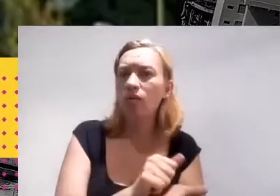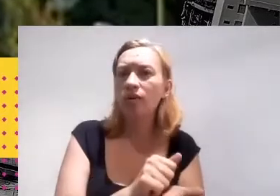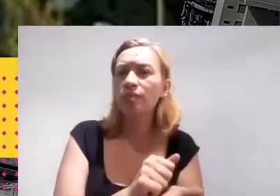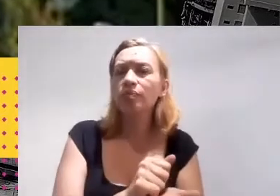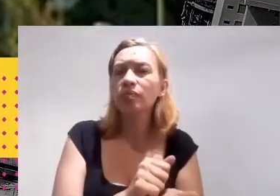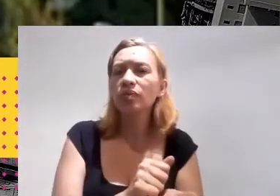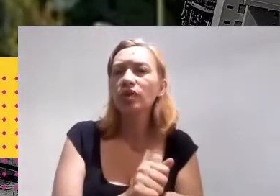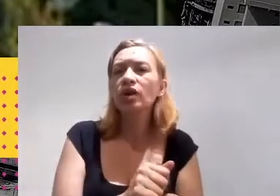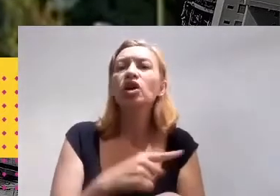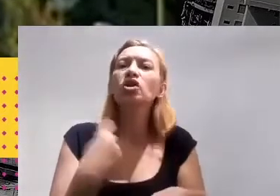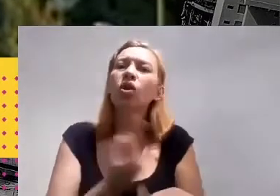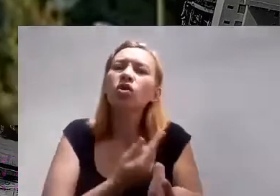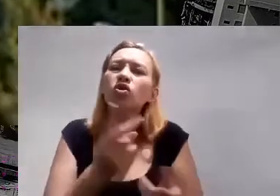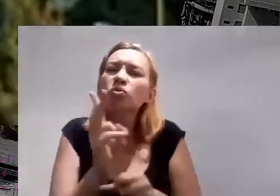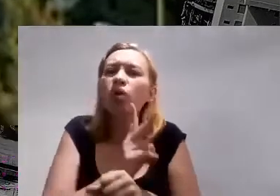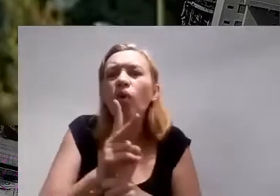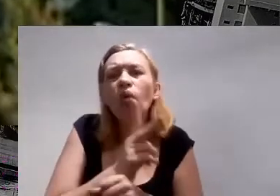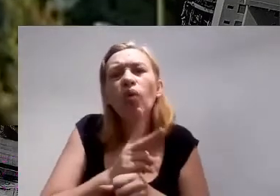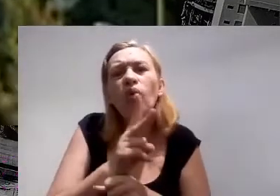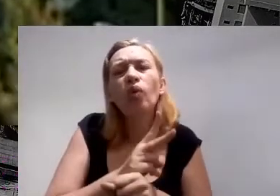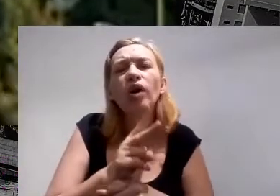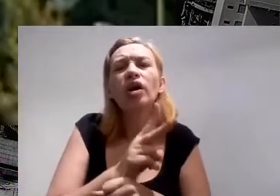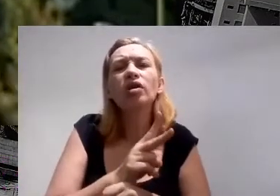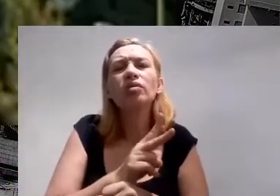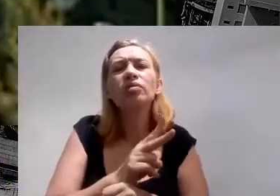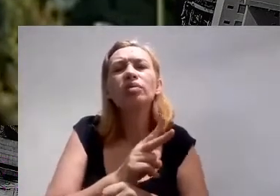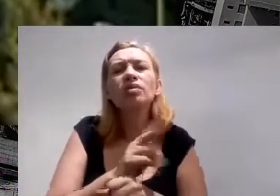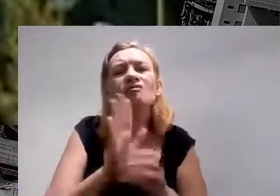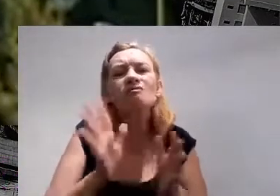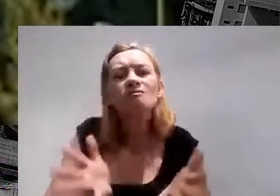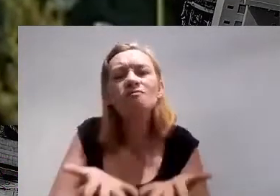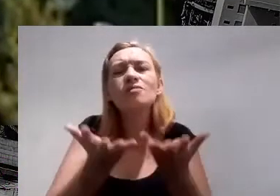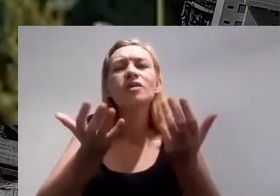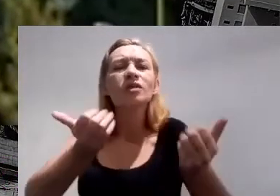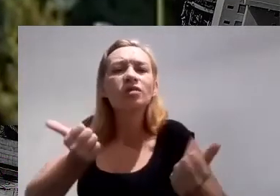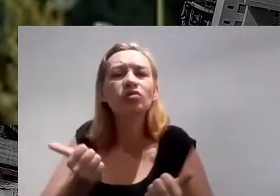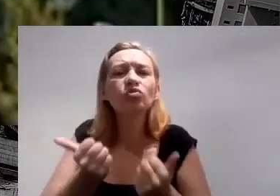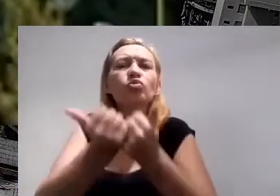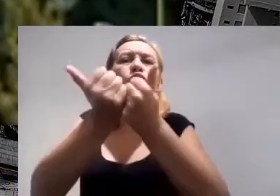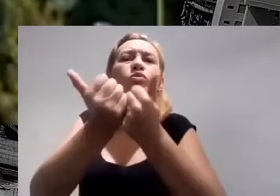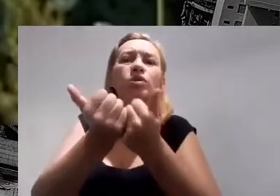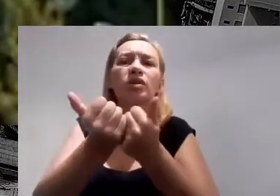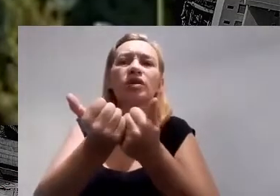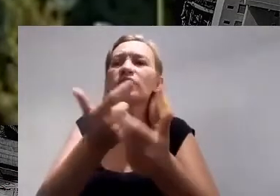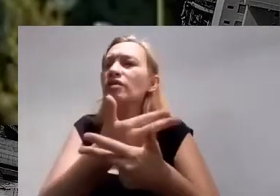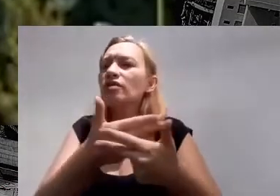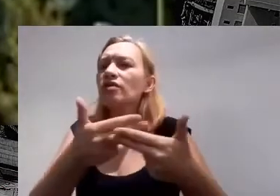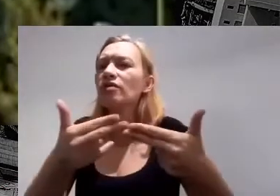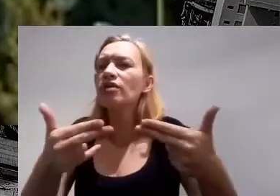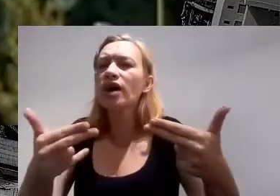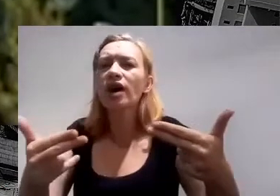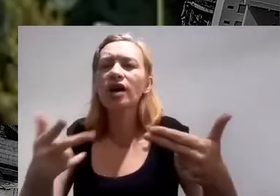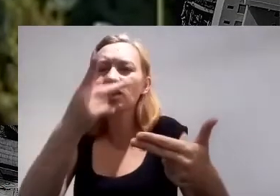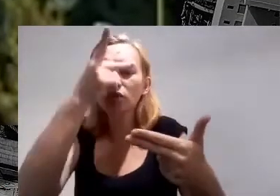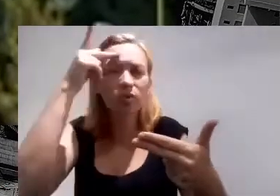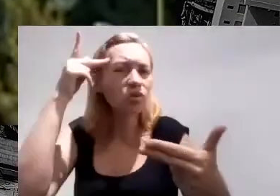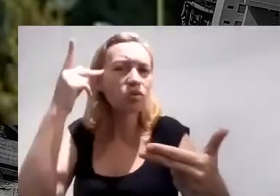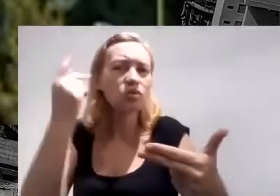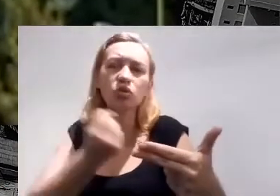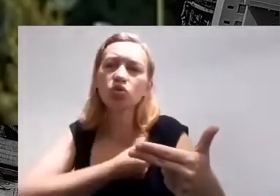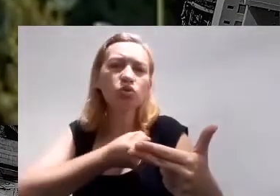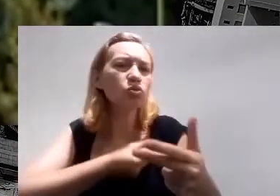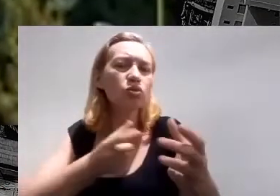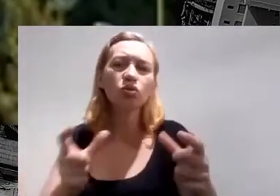procura encorajar, engajar um número cada vez maior de parceiros, de stakeholders e